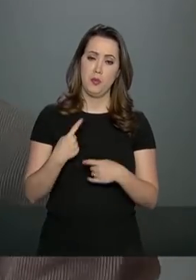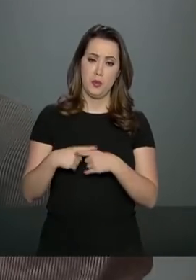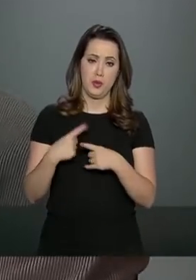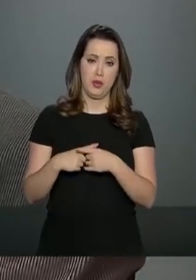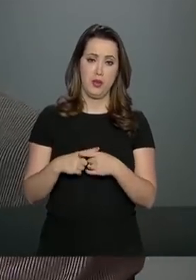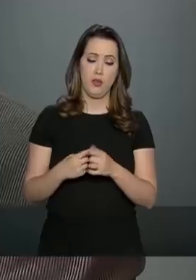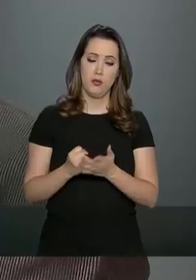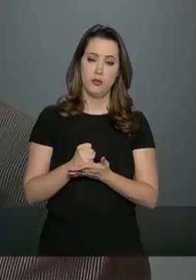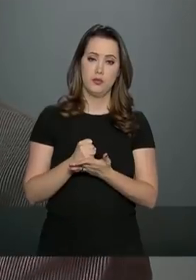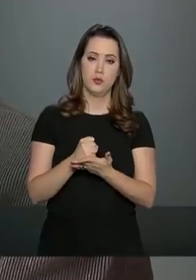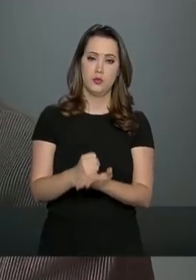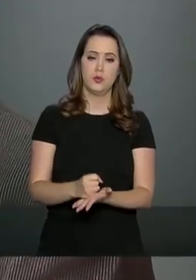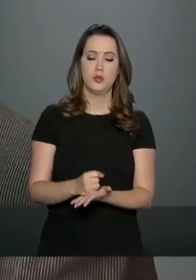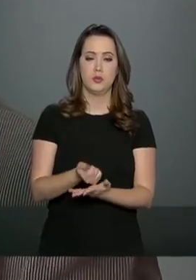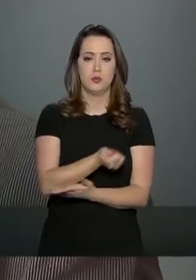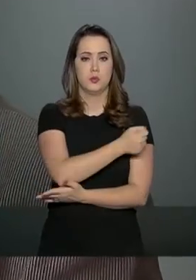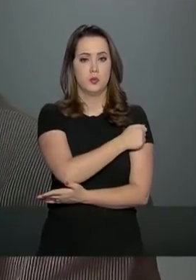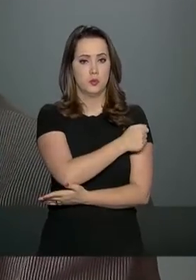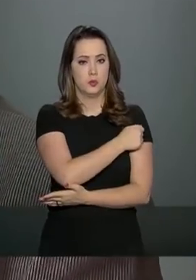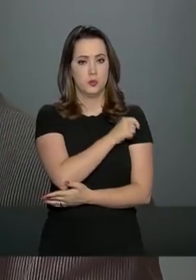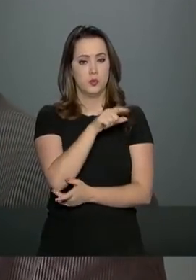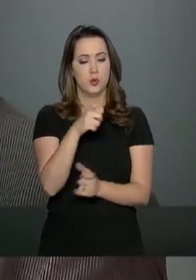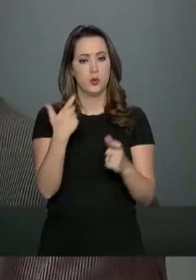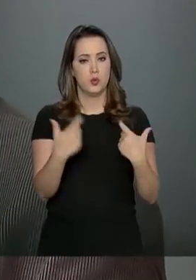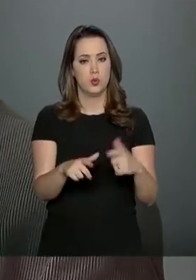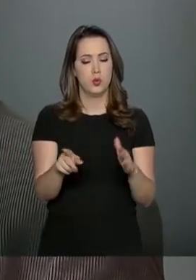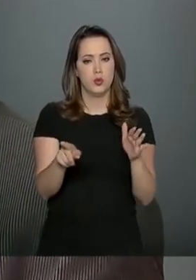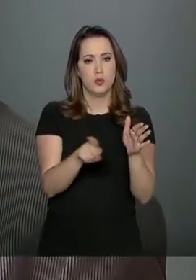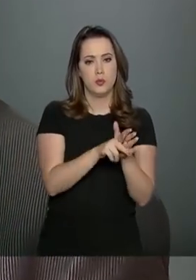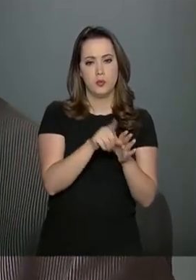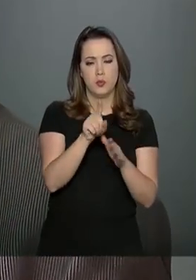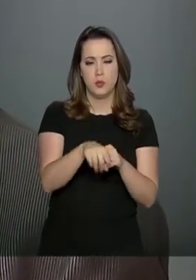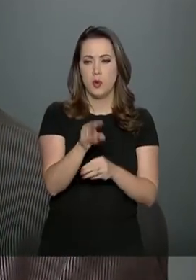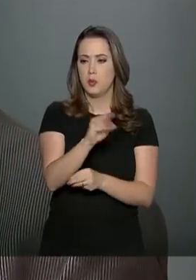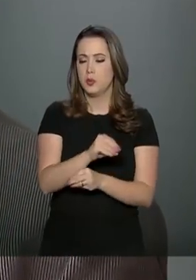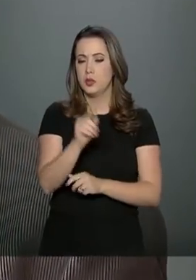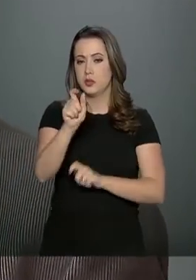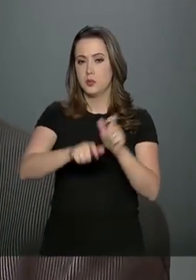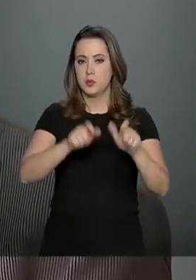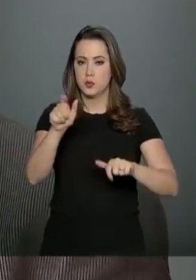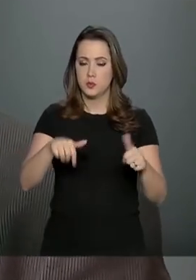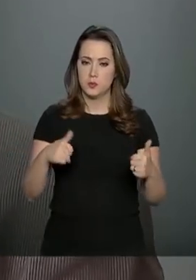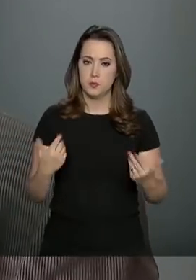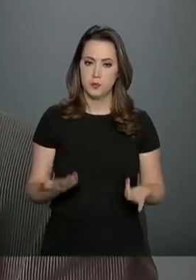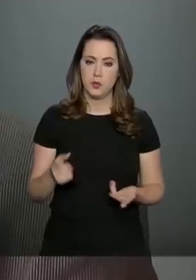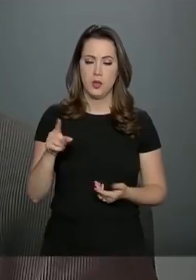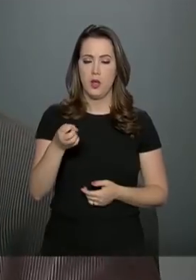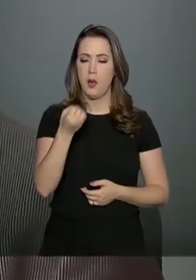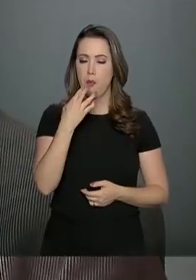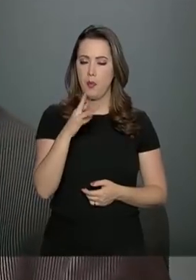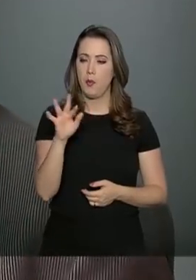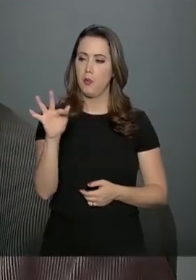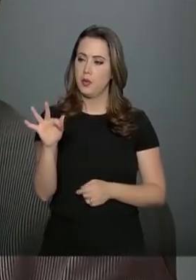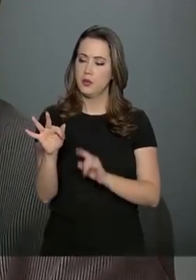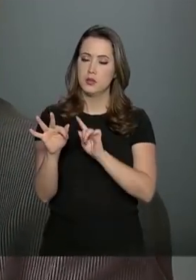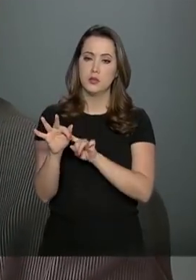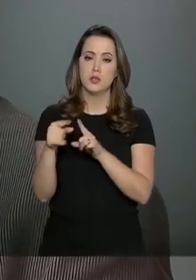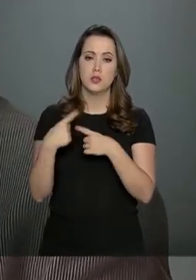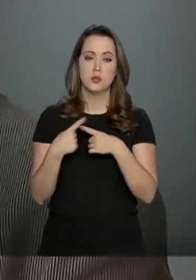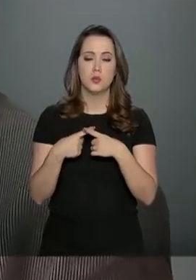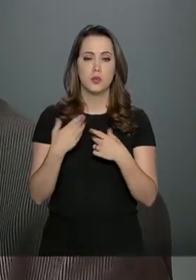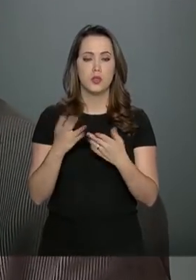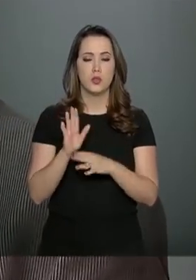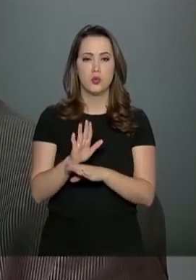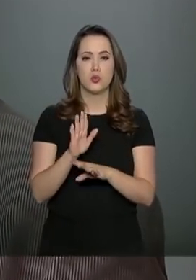porque oferece para o aluno um núcleo prático para atender os contribuintes. É bom para a Receita, porque isso